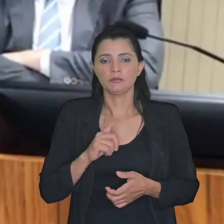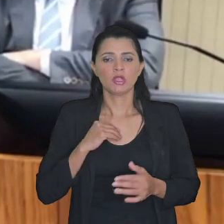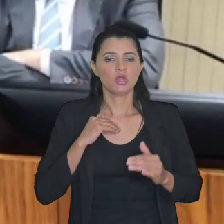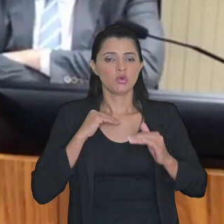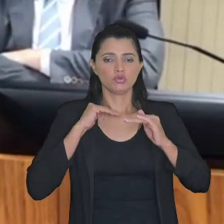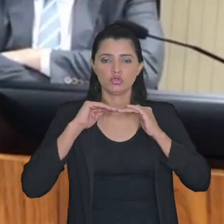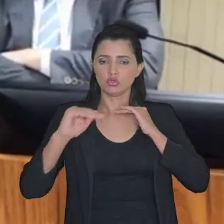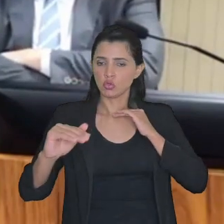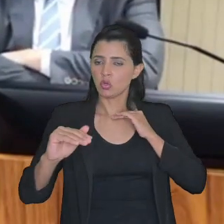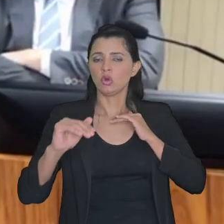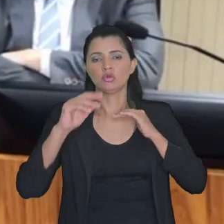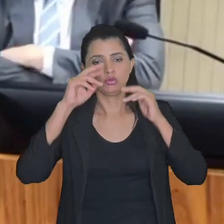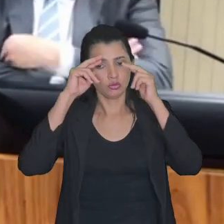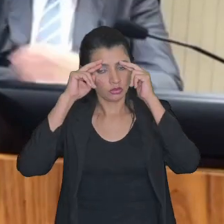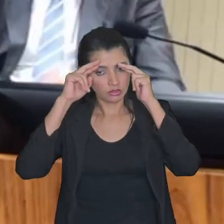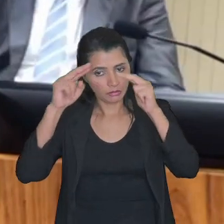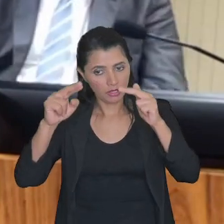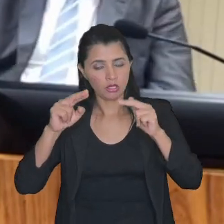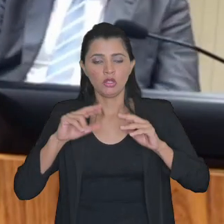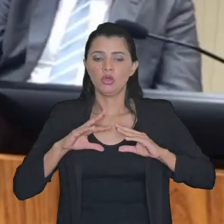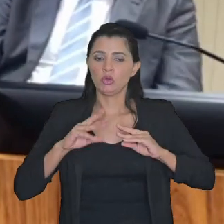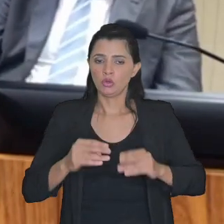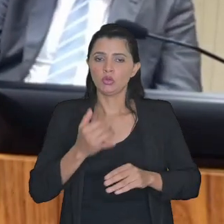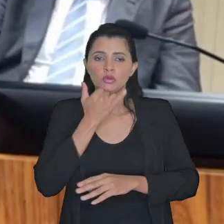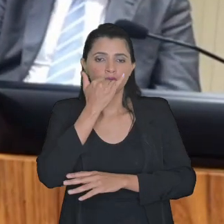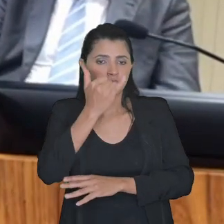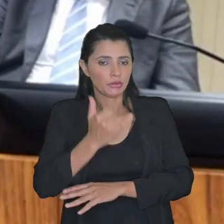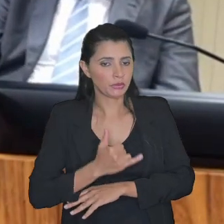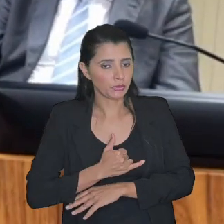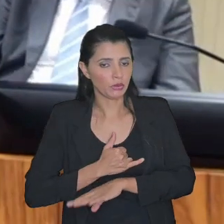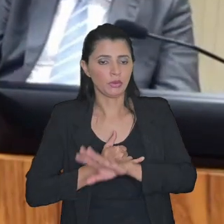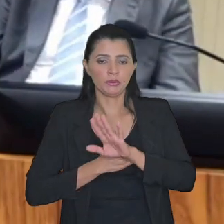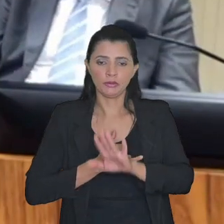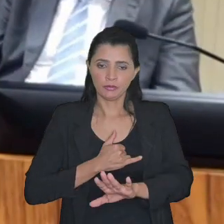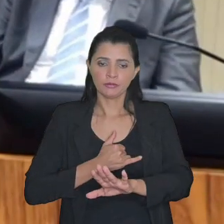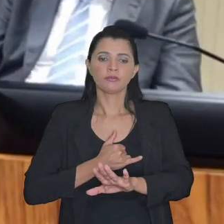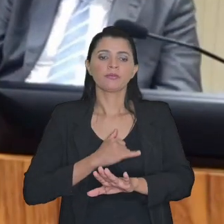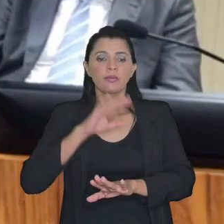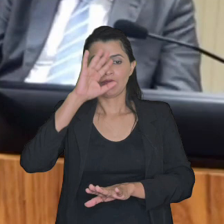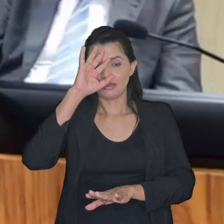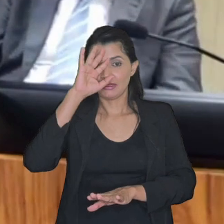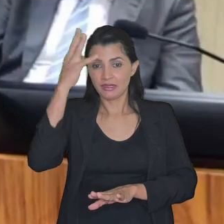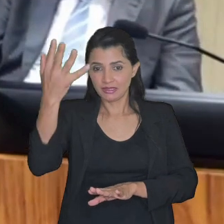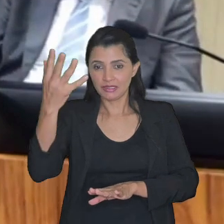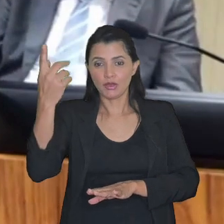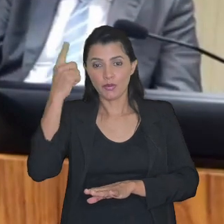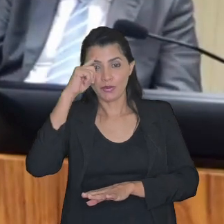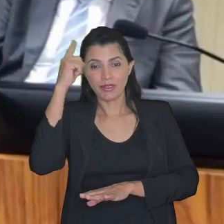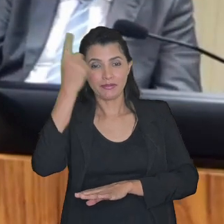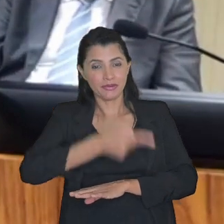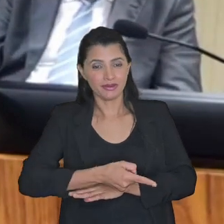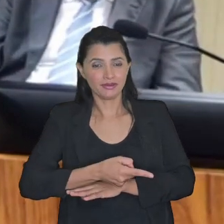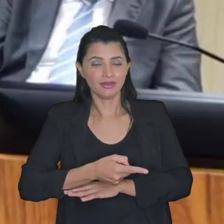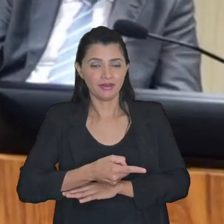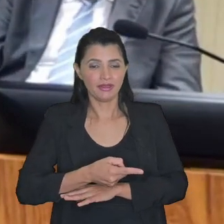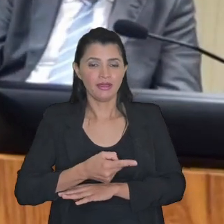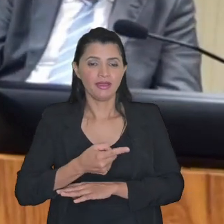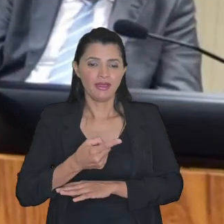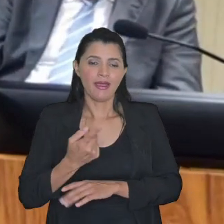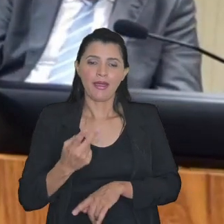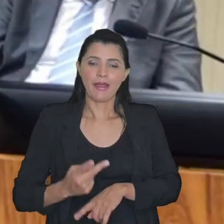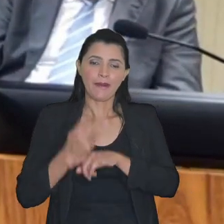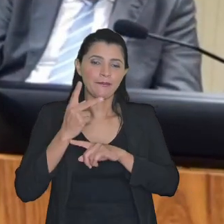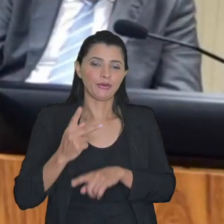discordo com todo o respeito com todas as vênias do mundo da decisão que manda a